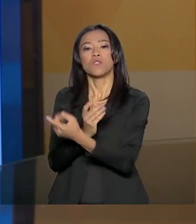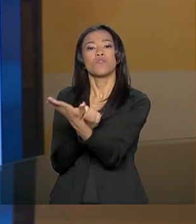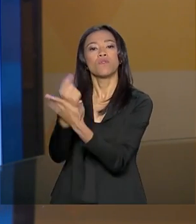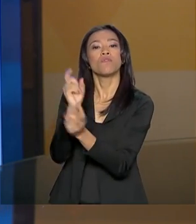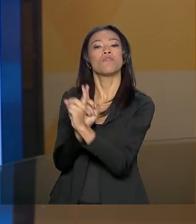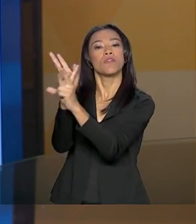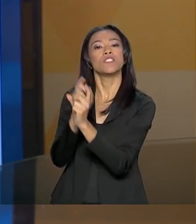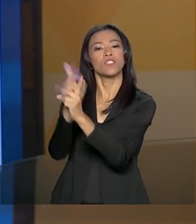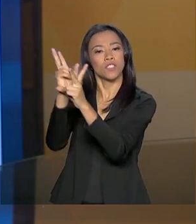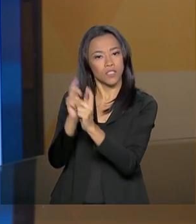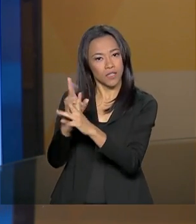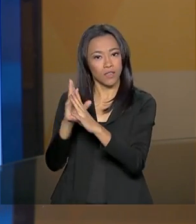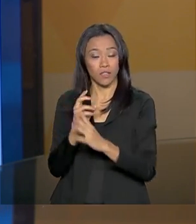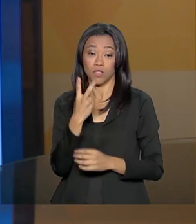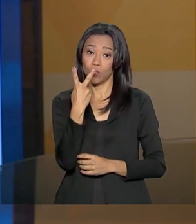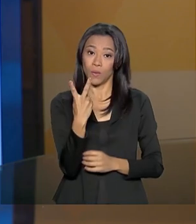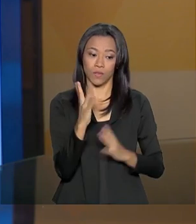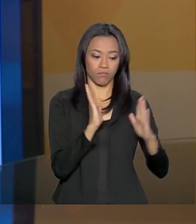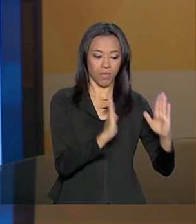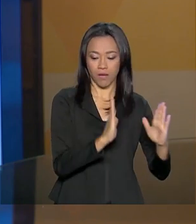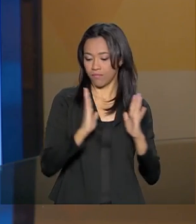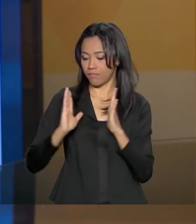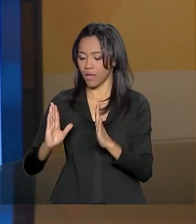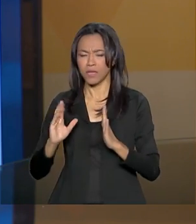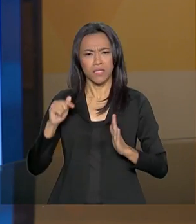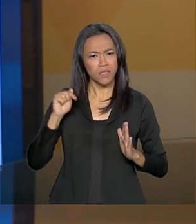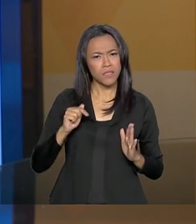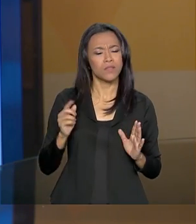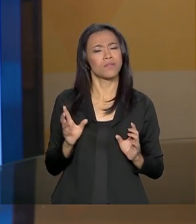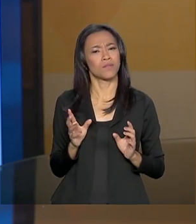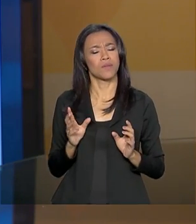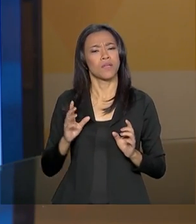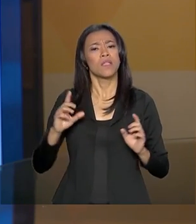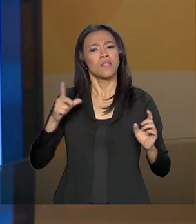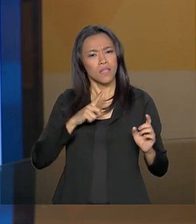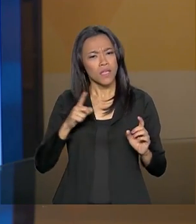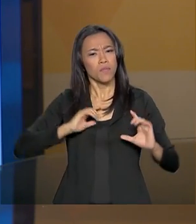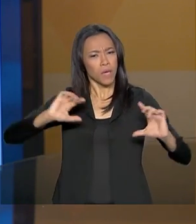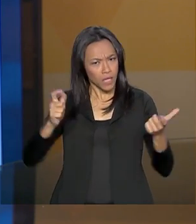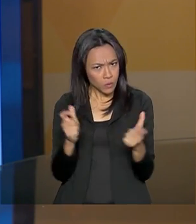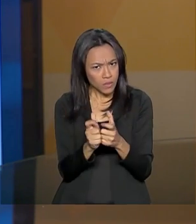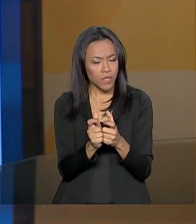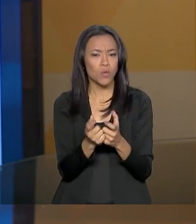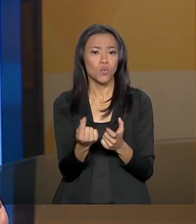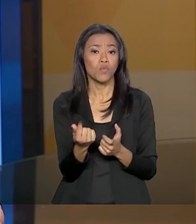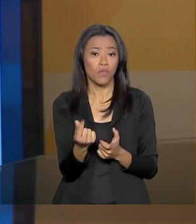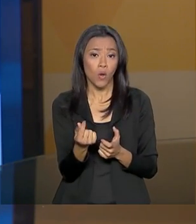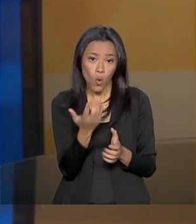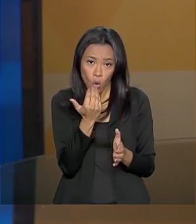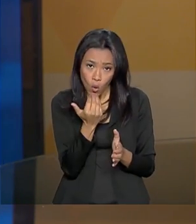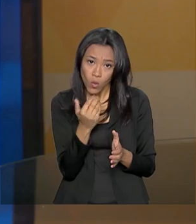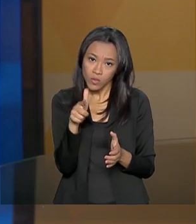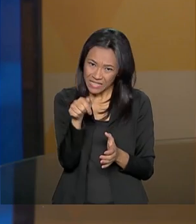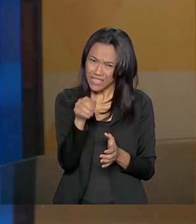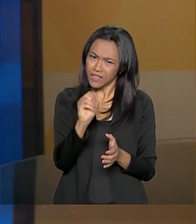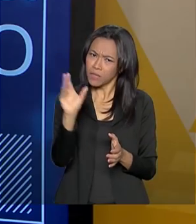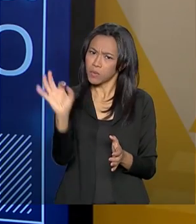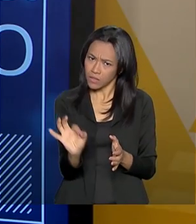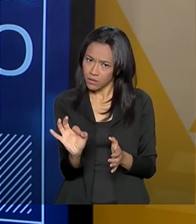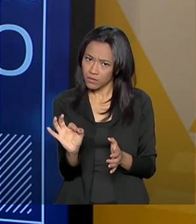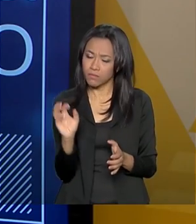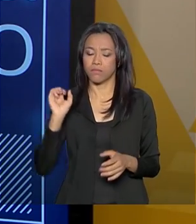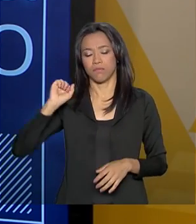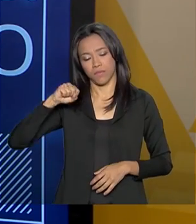abertura do Brasil em pauta. Isso permitiu uma redução do preço dos alimentos em cerca de 70%? Sim.